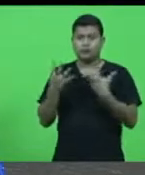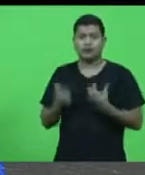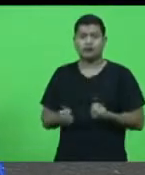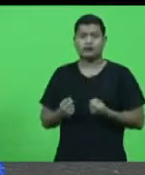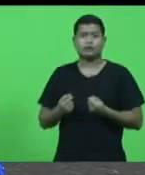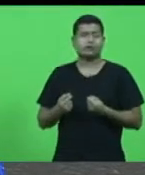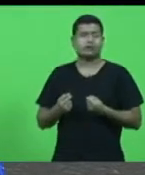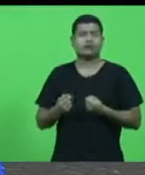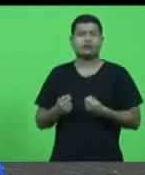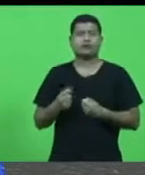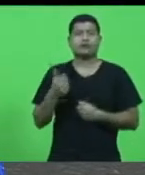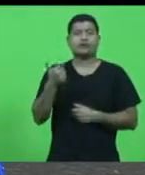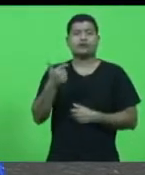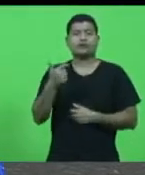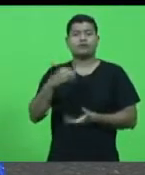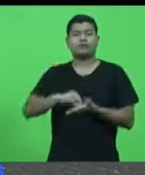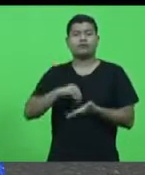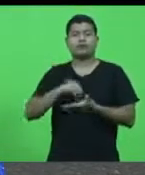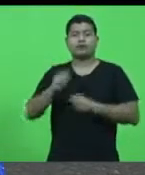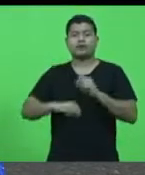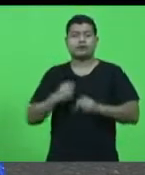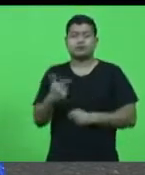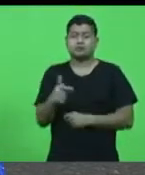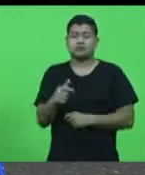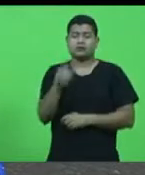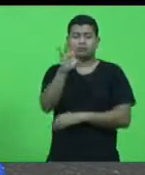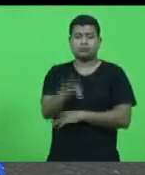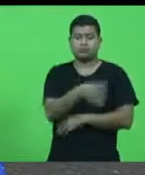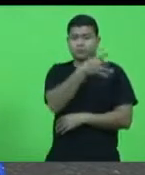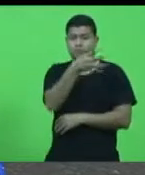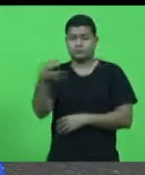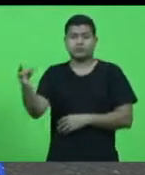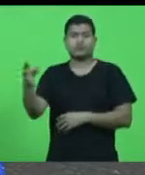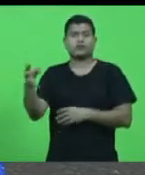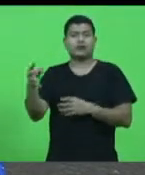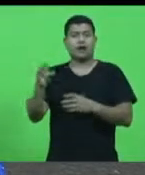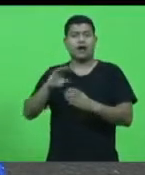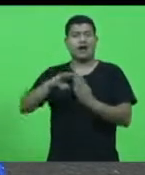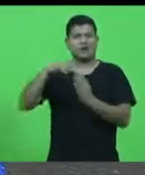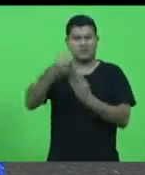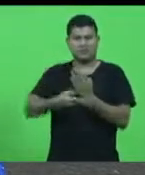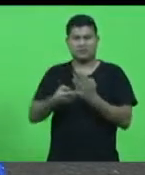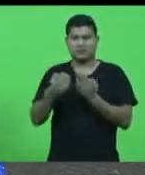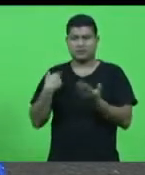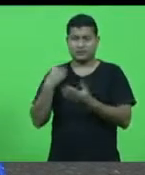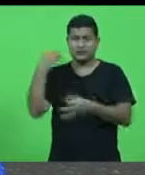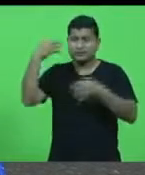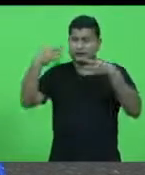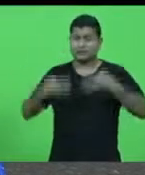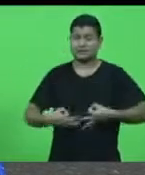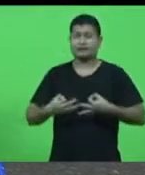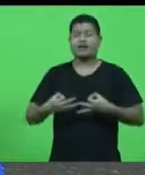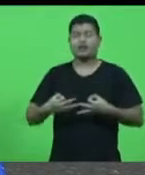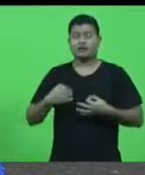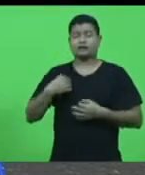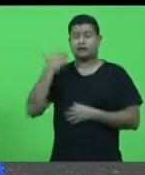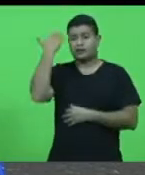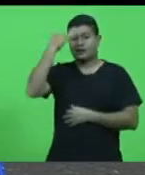certeza de quando ela estaria ou estará concluída.